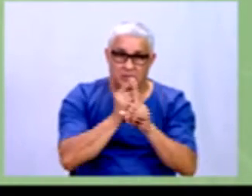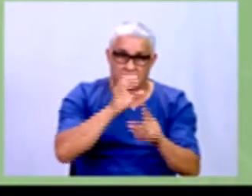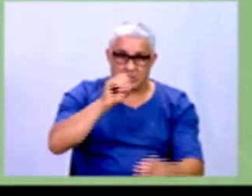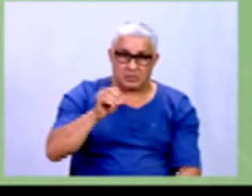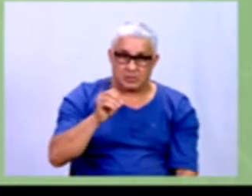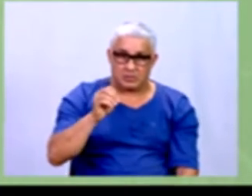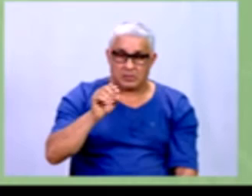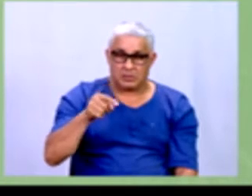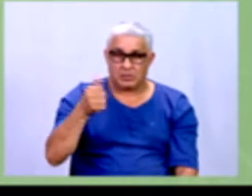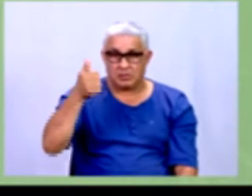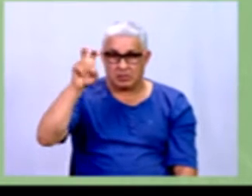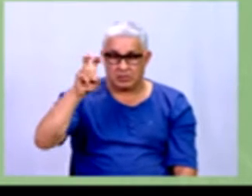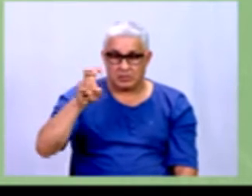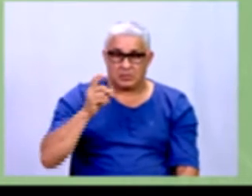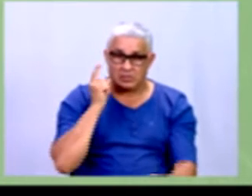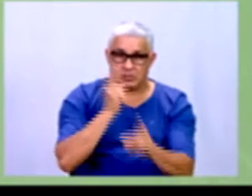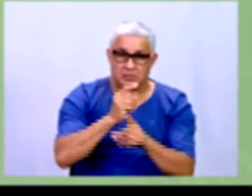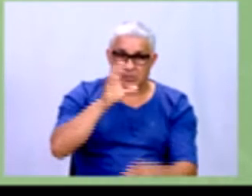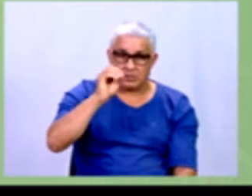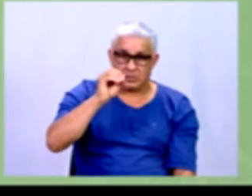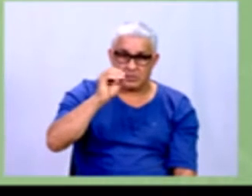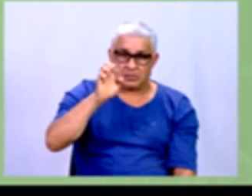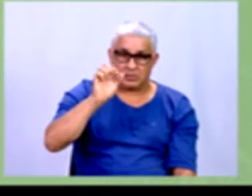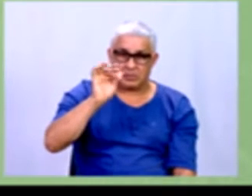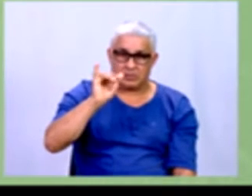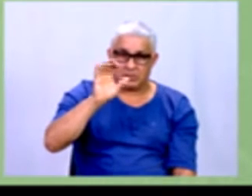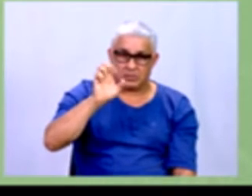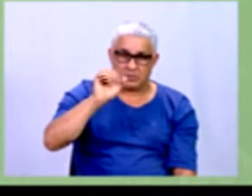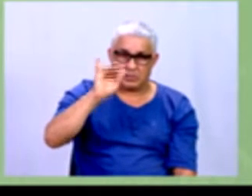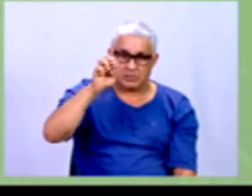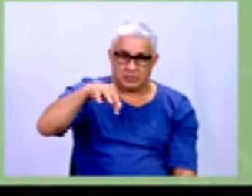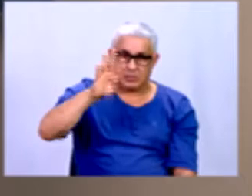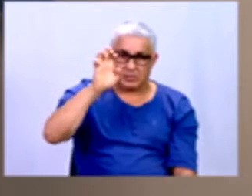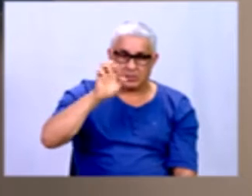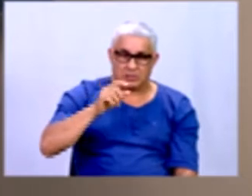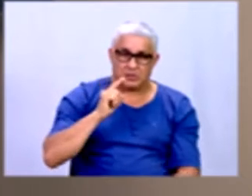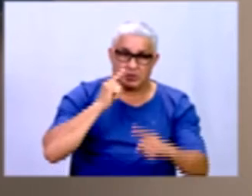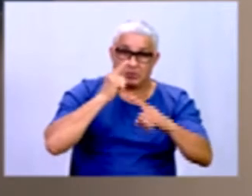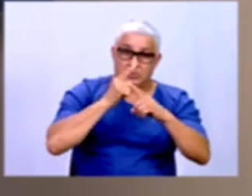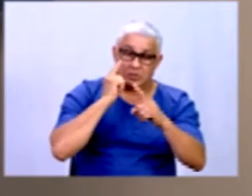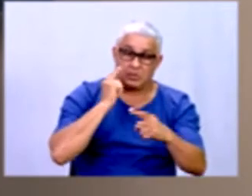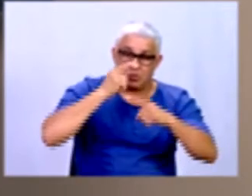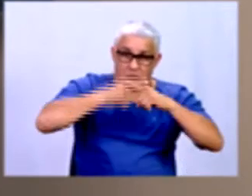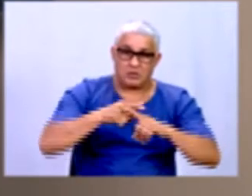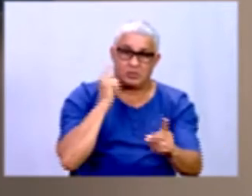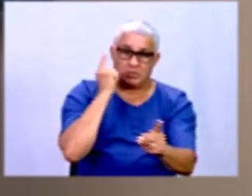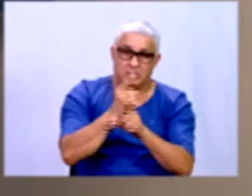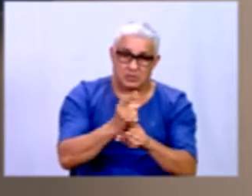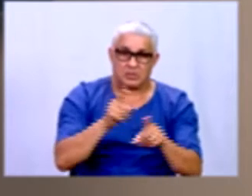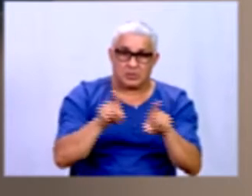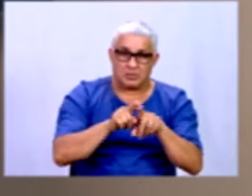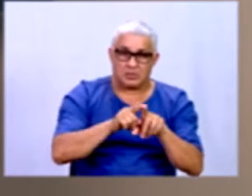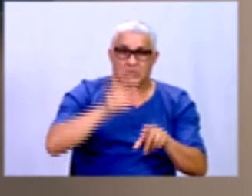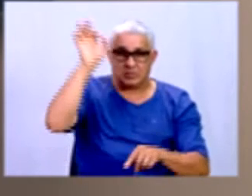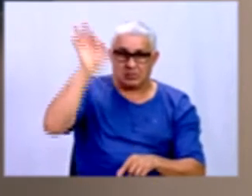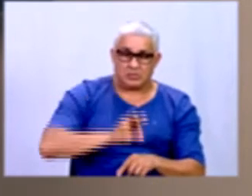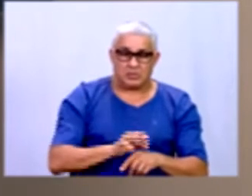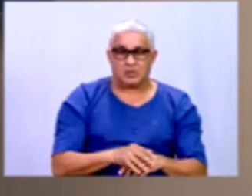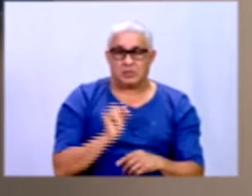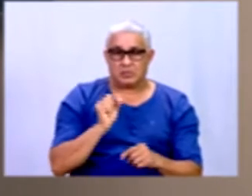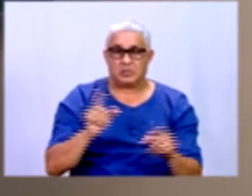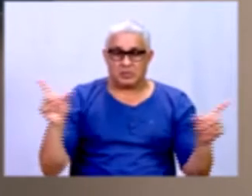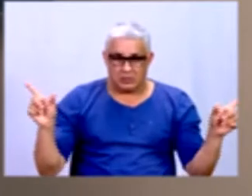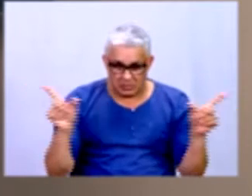.15 a gente achou o coeficiente e depois quando a gente fez a multiplicação a gente achou aí quando é por 100 vira percentual então a gente chegou ali